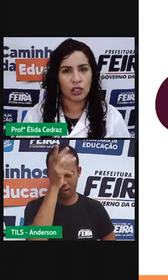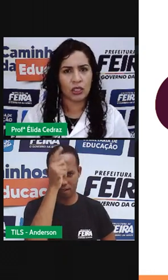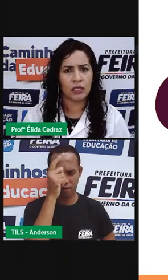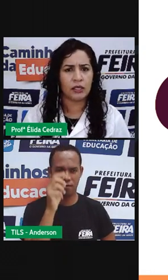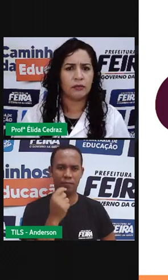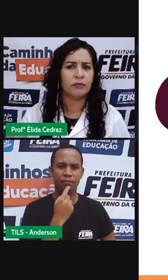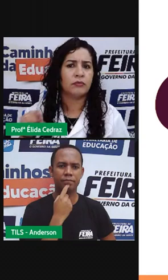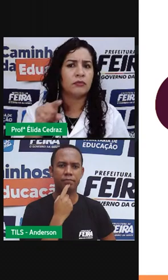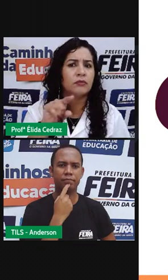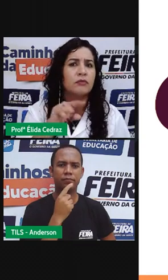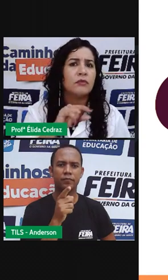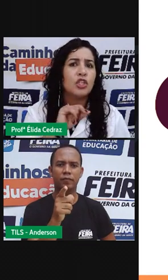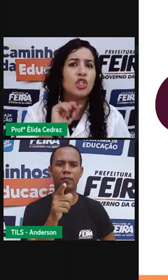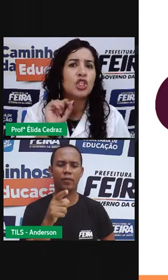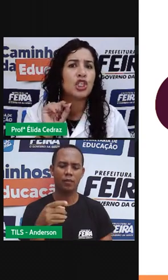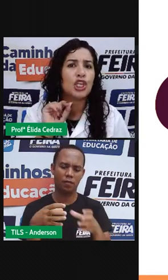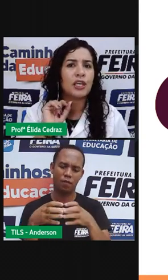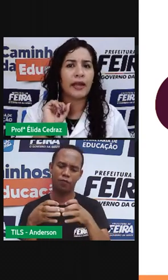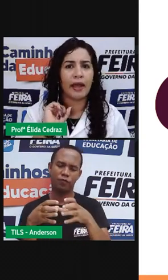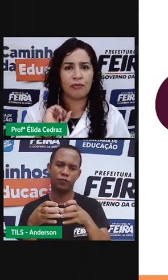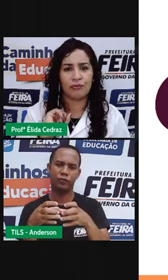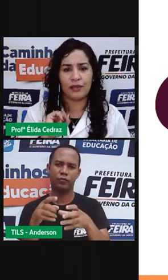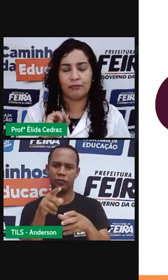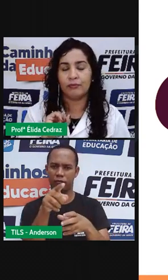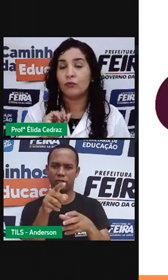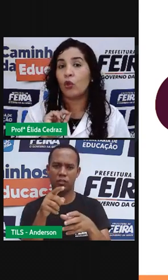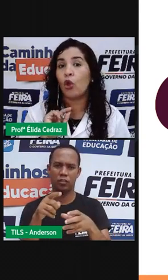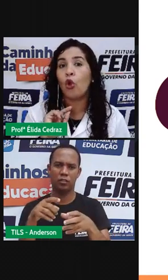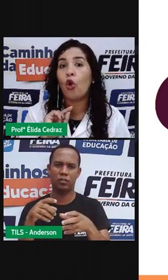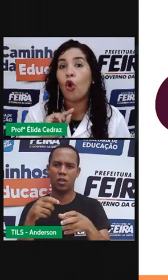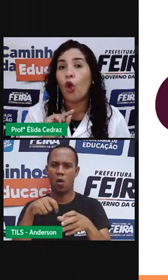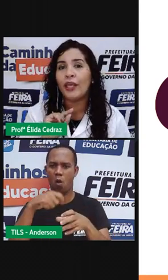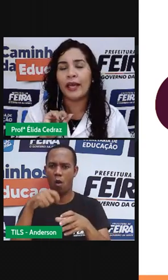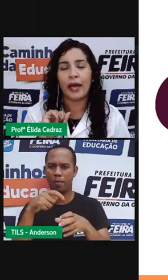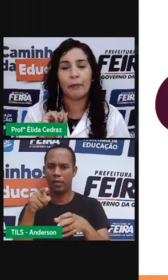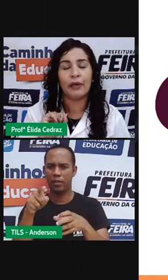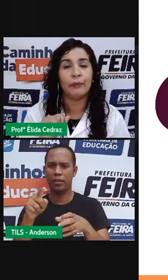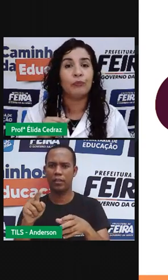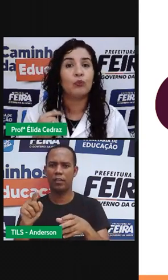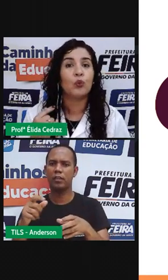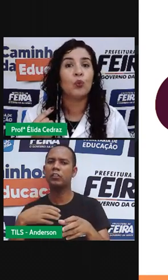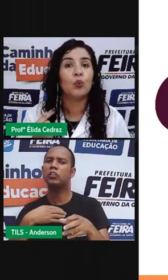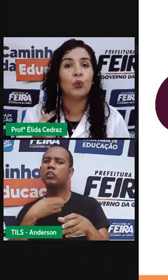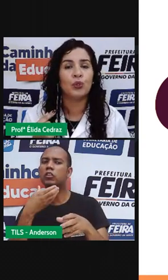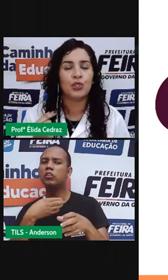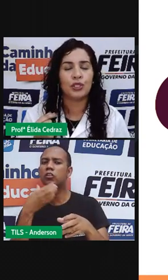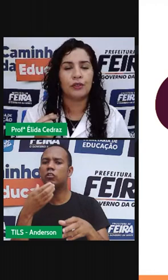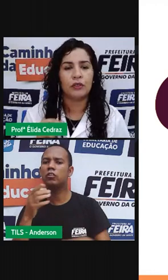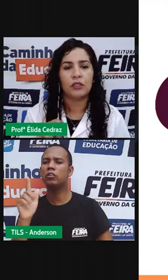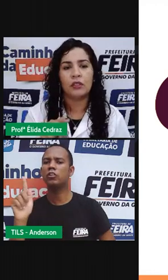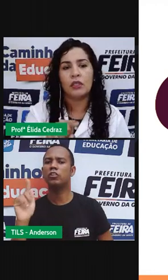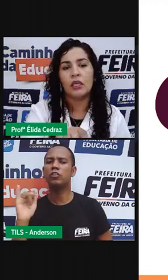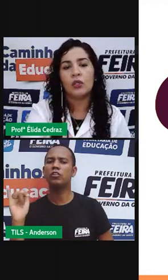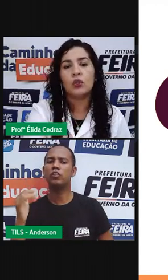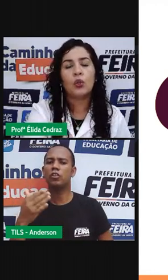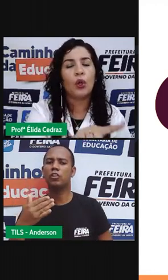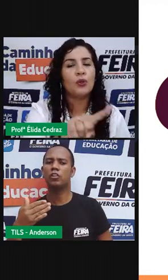gelatina, girafa, goiaba, gude.